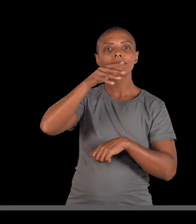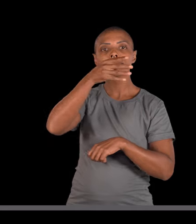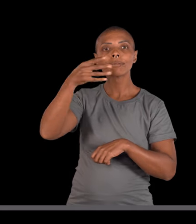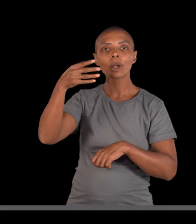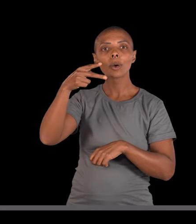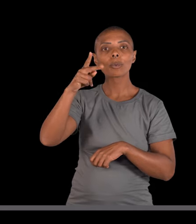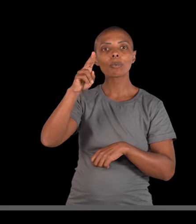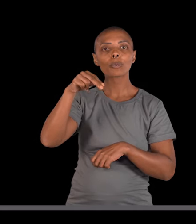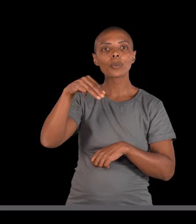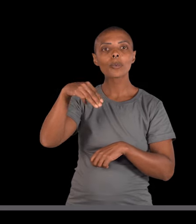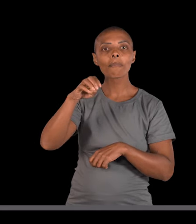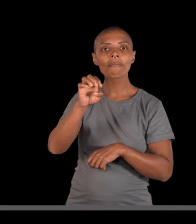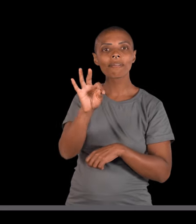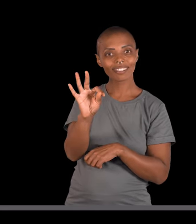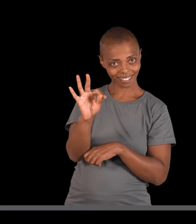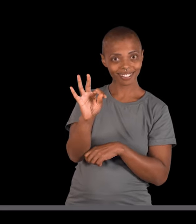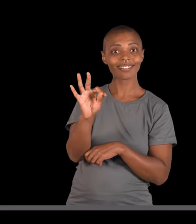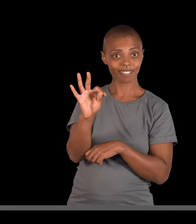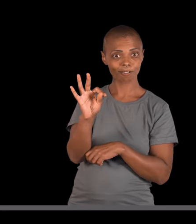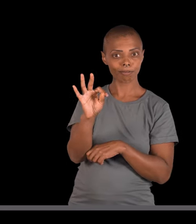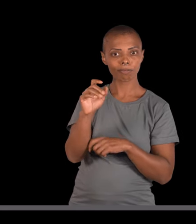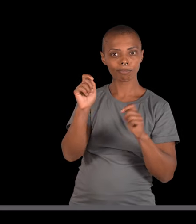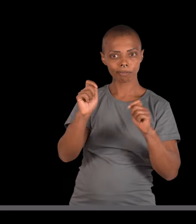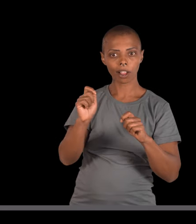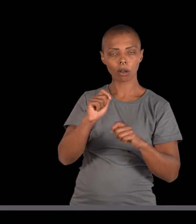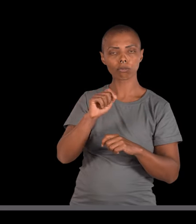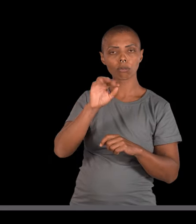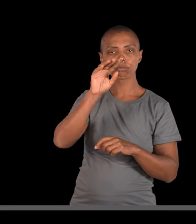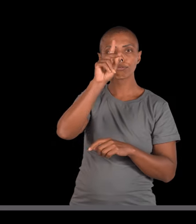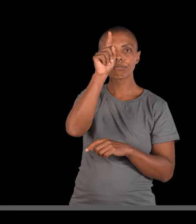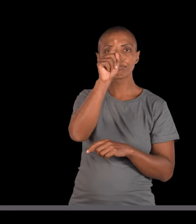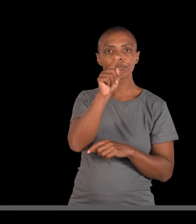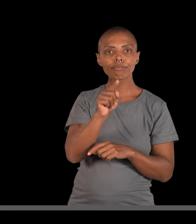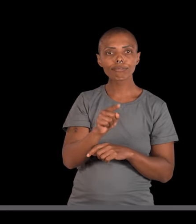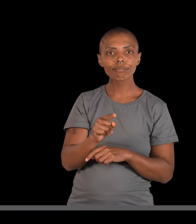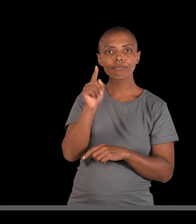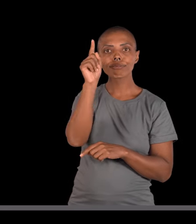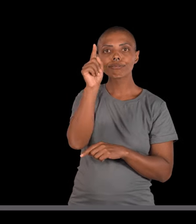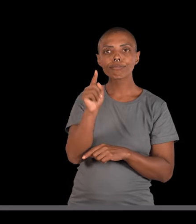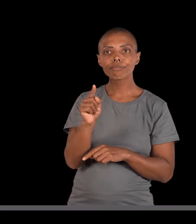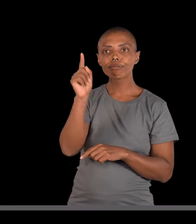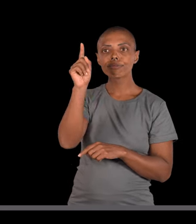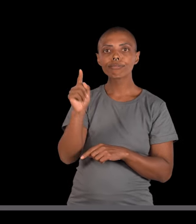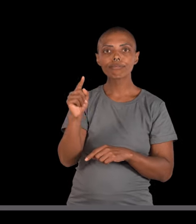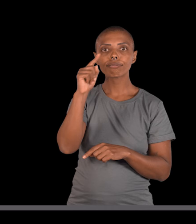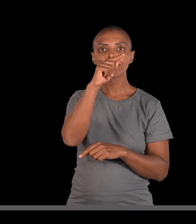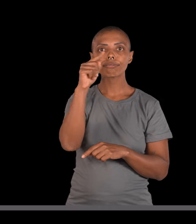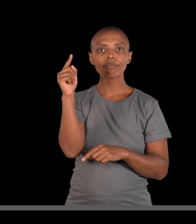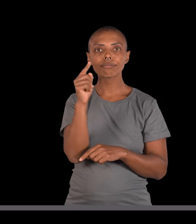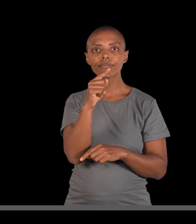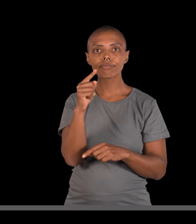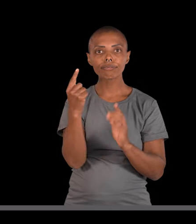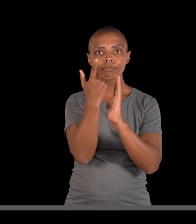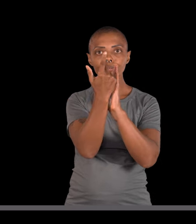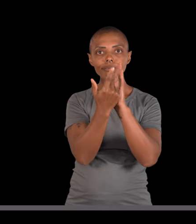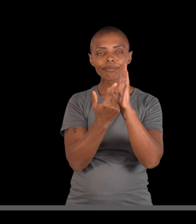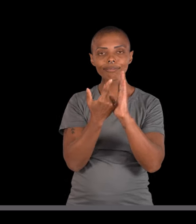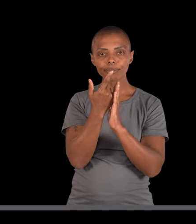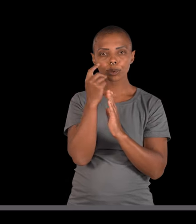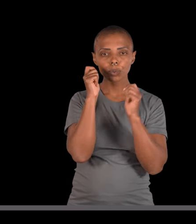pinê para montar os gametas. Então você vai fazer aquele quadro de pinê, ó, bigiri, vou montar ele aqui bem bonitinho para você, bigiri,